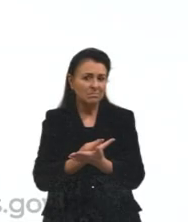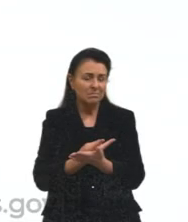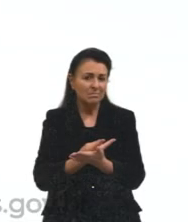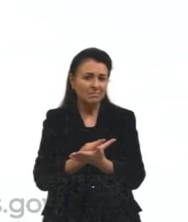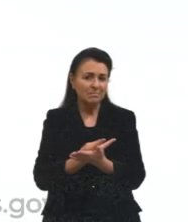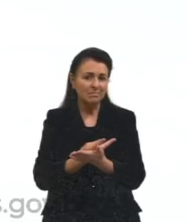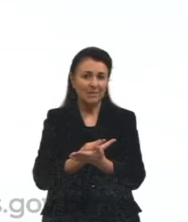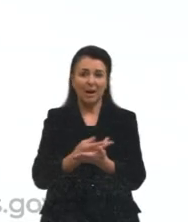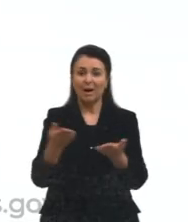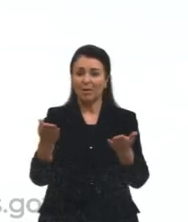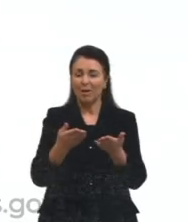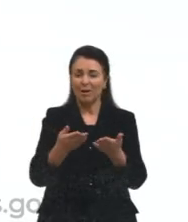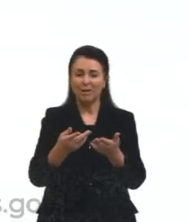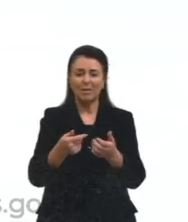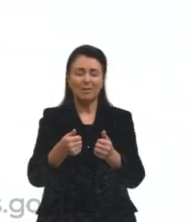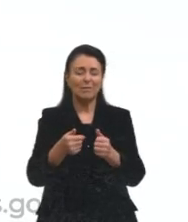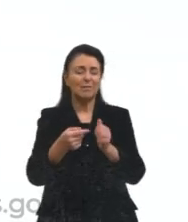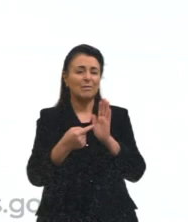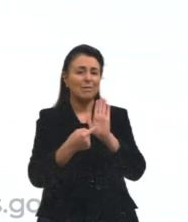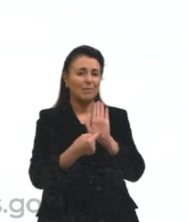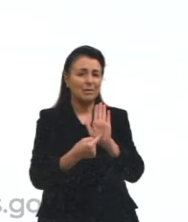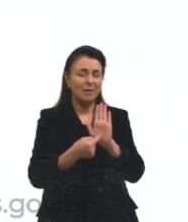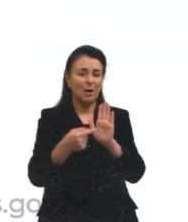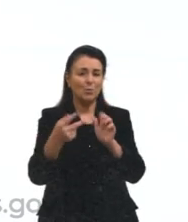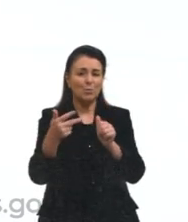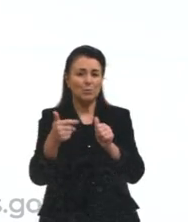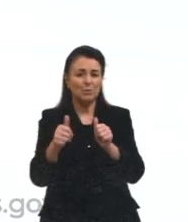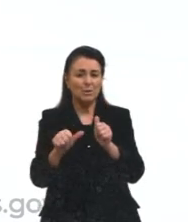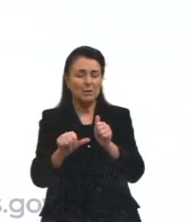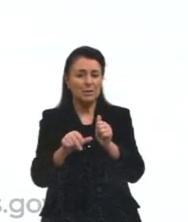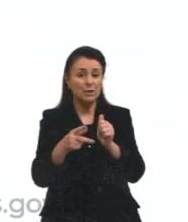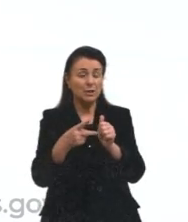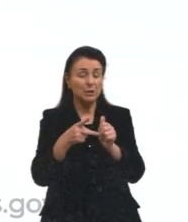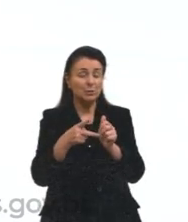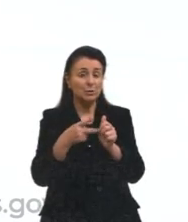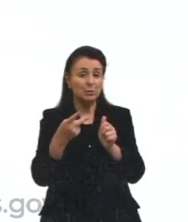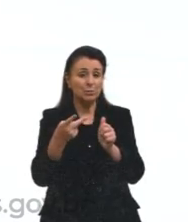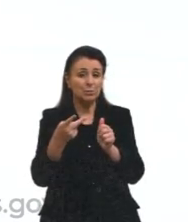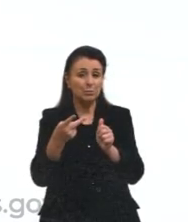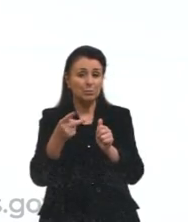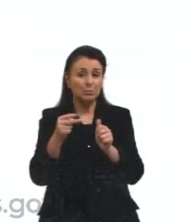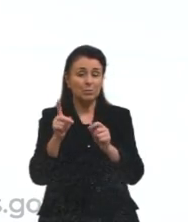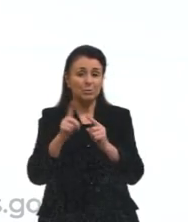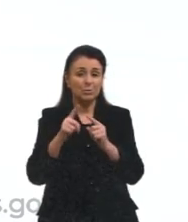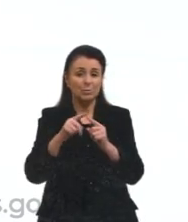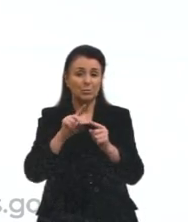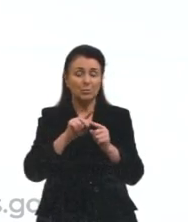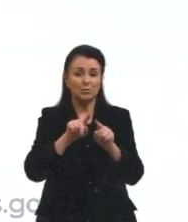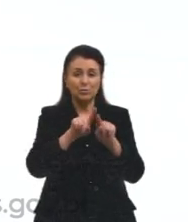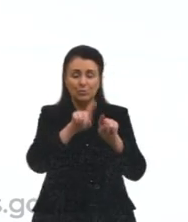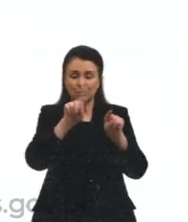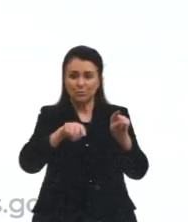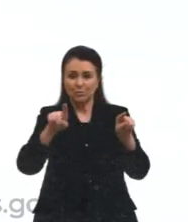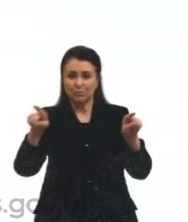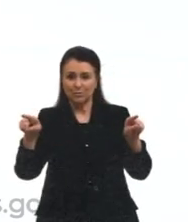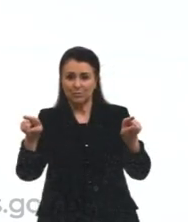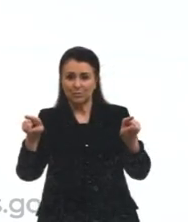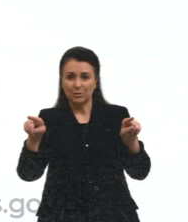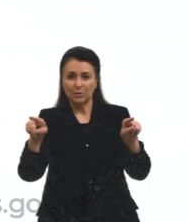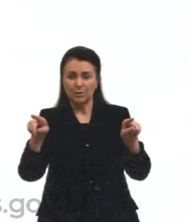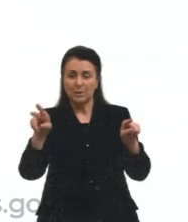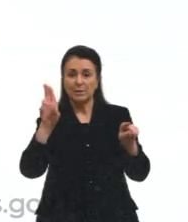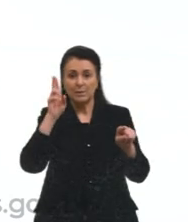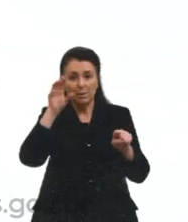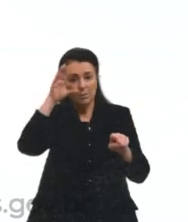variedade que tem relação exatamente com a situação, com o contexto de uso. Cada